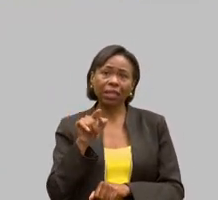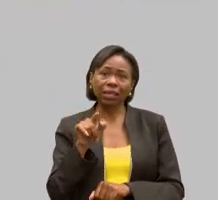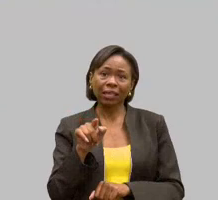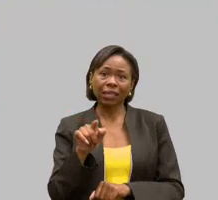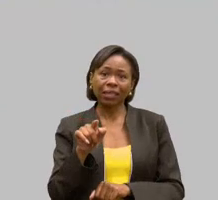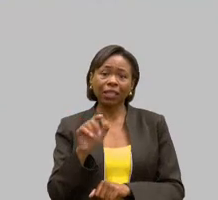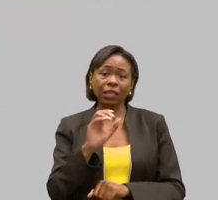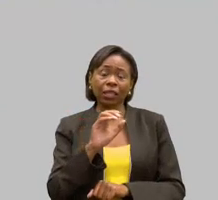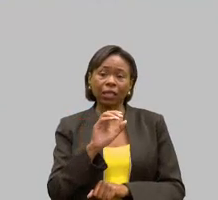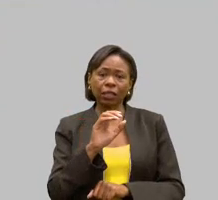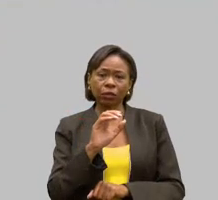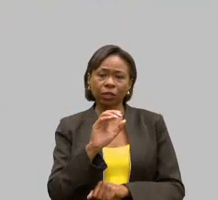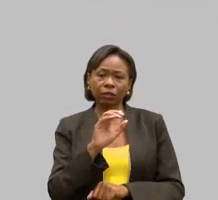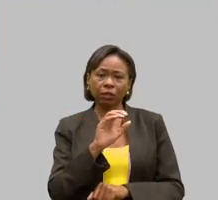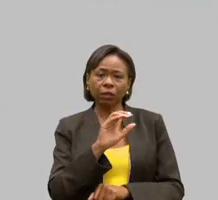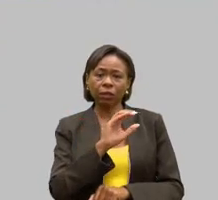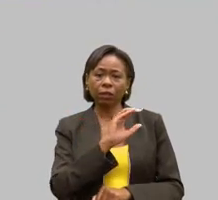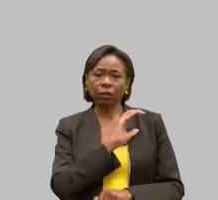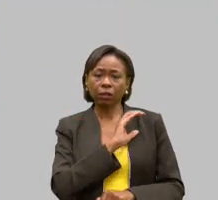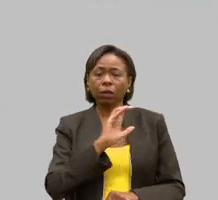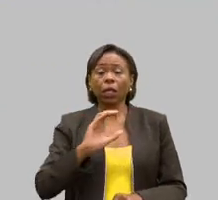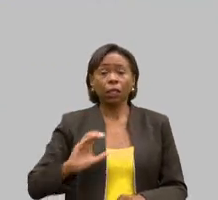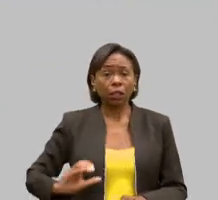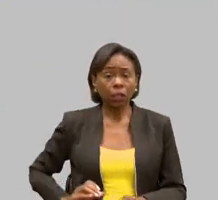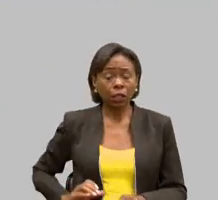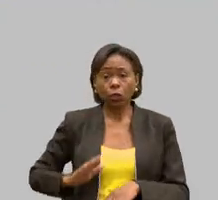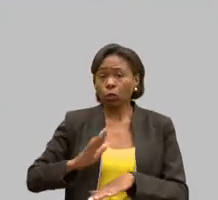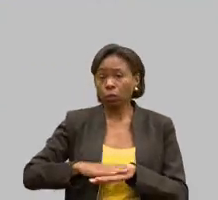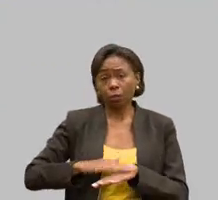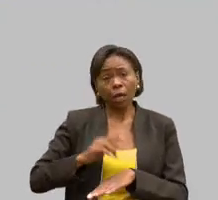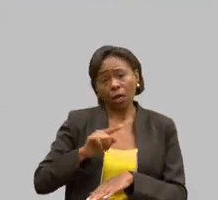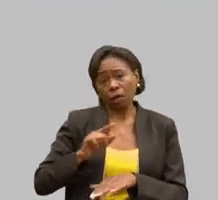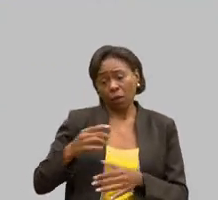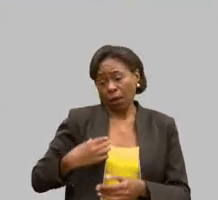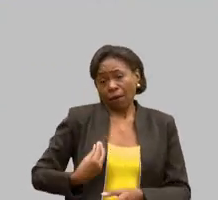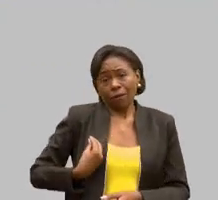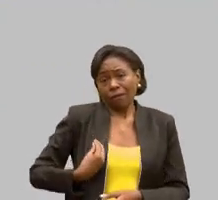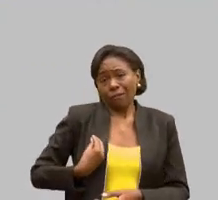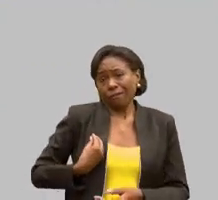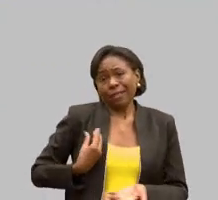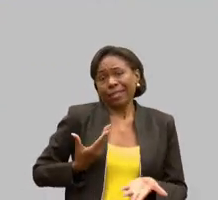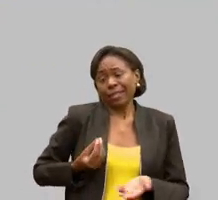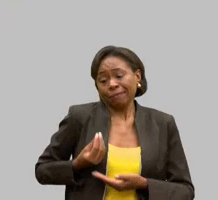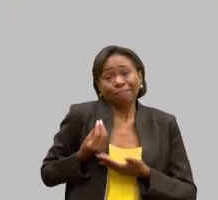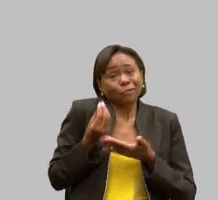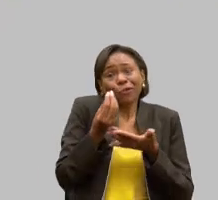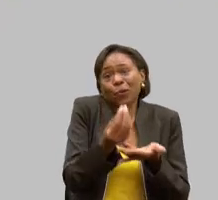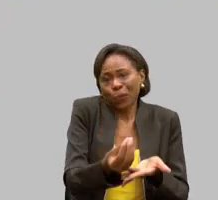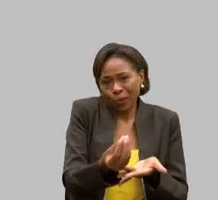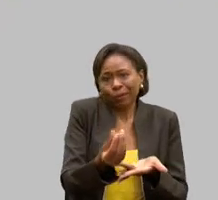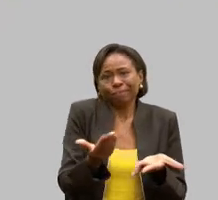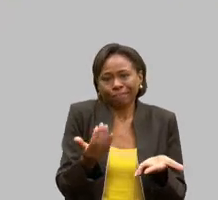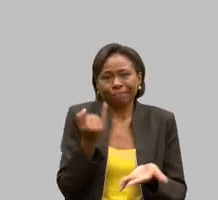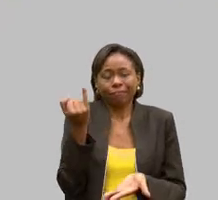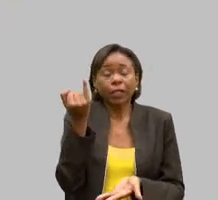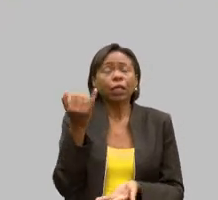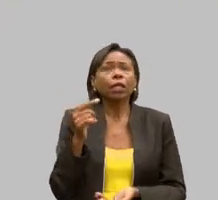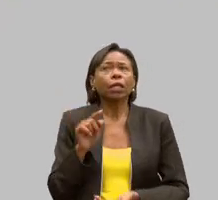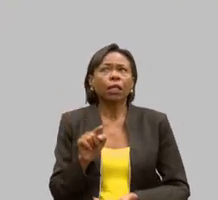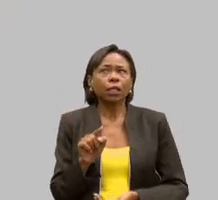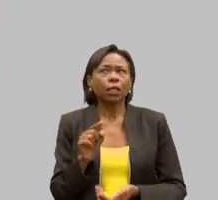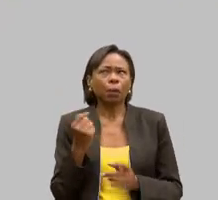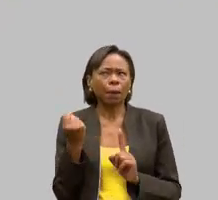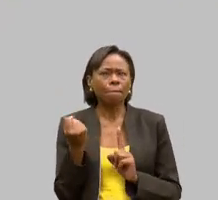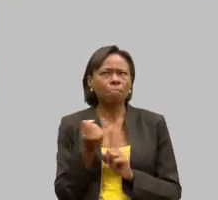Nós temos que doar um tiquinho também de nós. E uma outra coisa que tenho que deixar aqui muito marcante, ao doutor